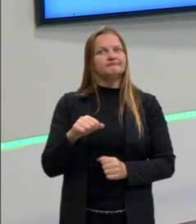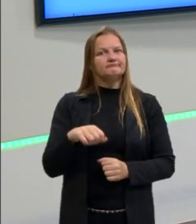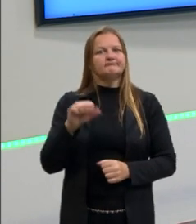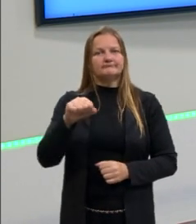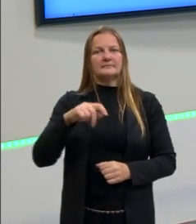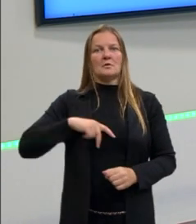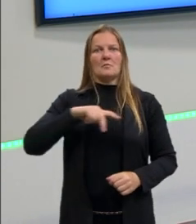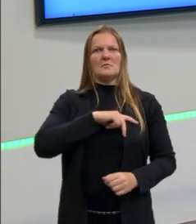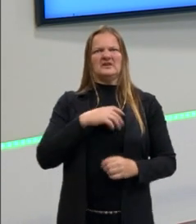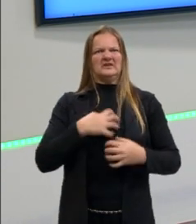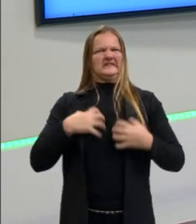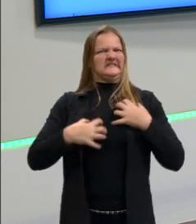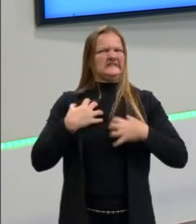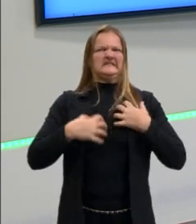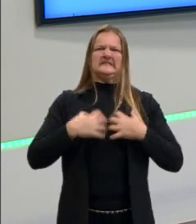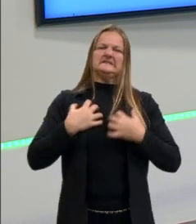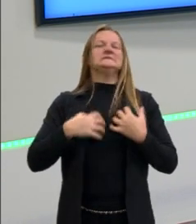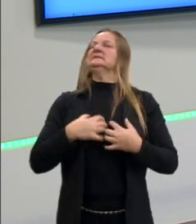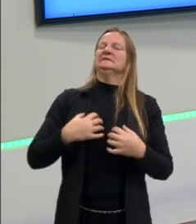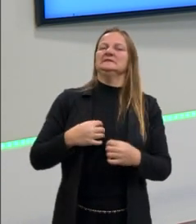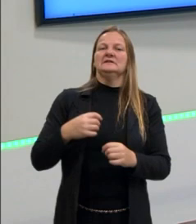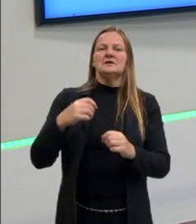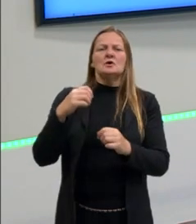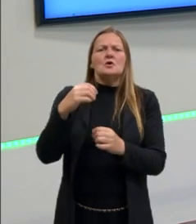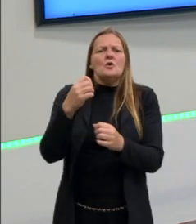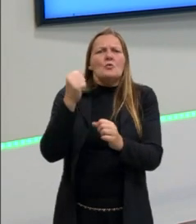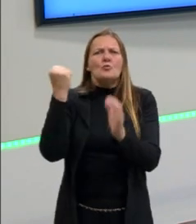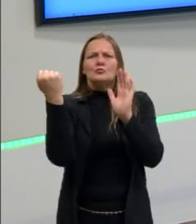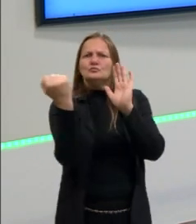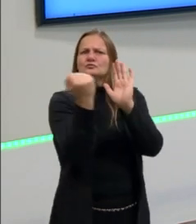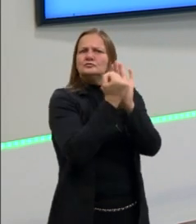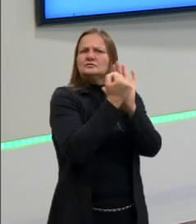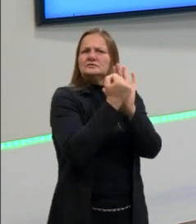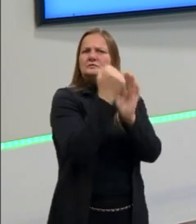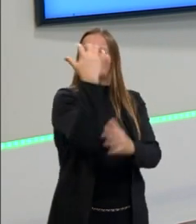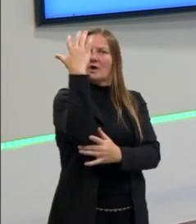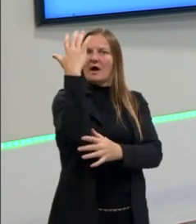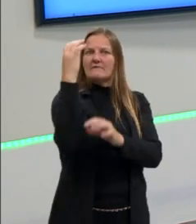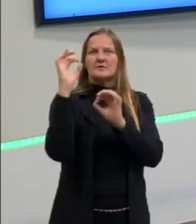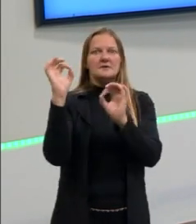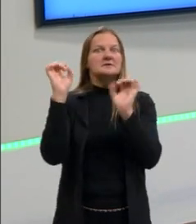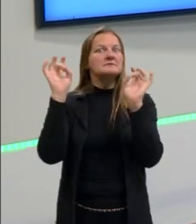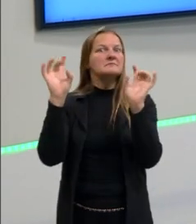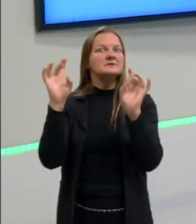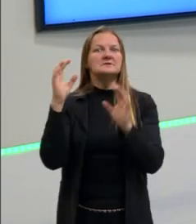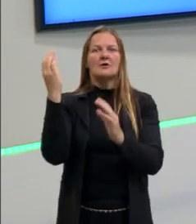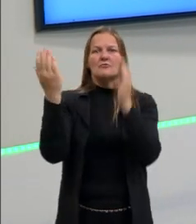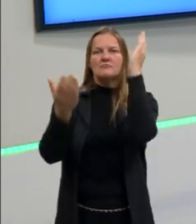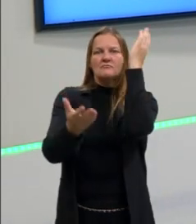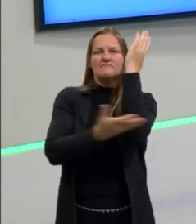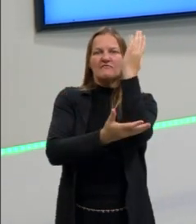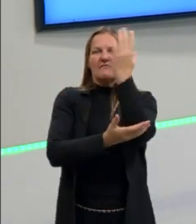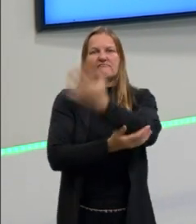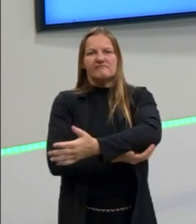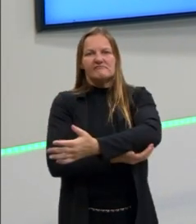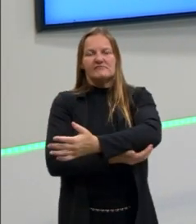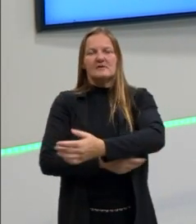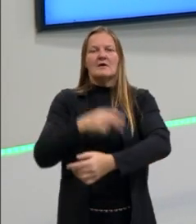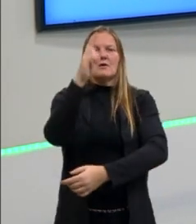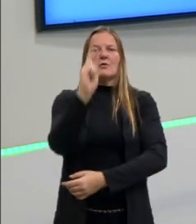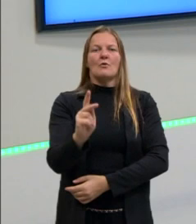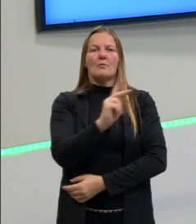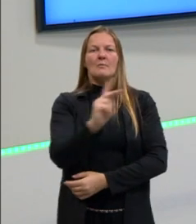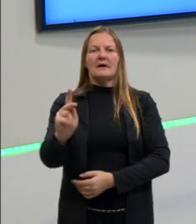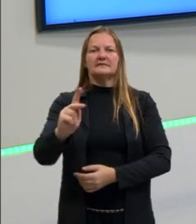população ficava revoltada, que o símbolo sagrado foi derrubado, iam lá e acabavam matando esses padres que foram converter a